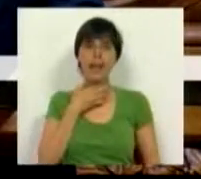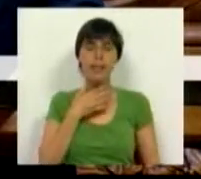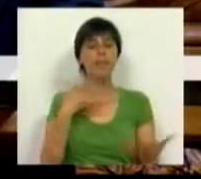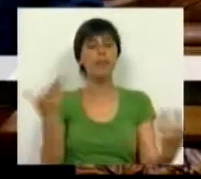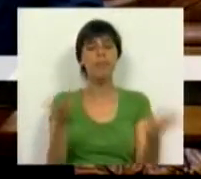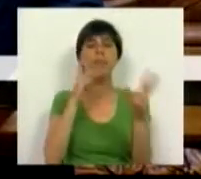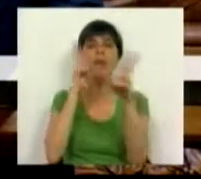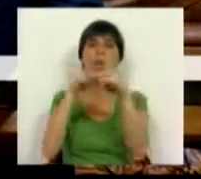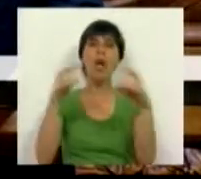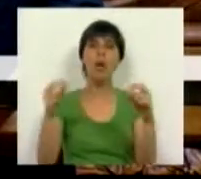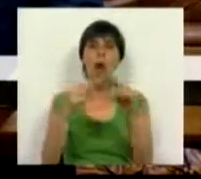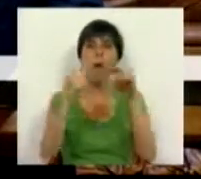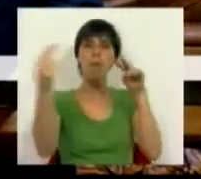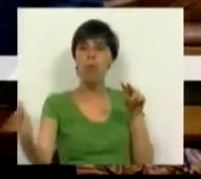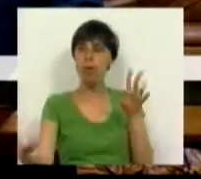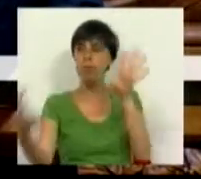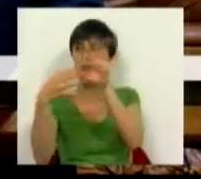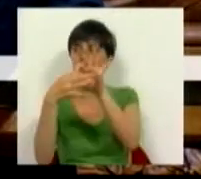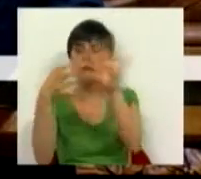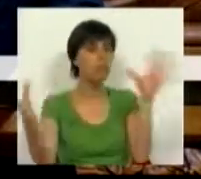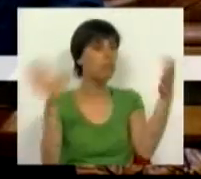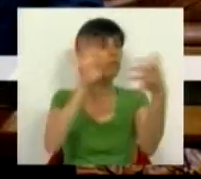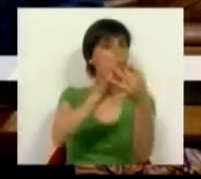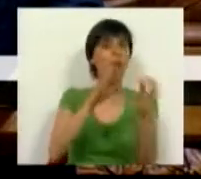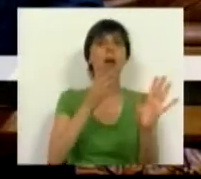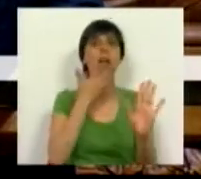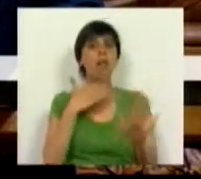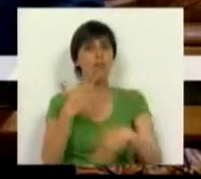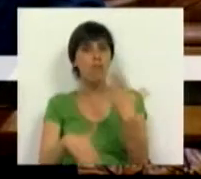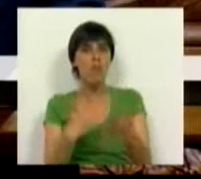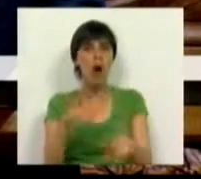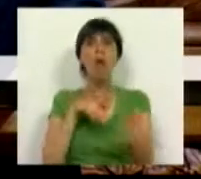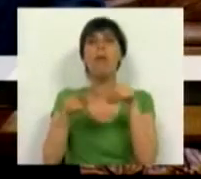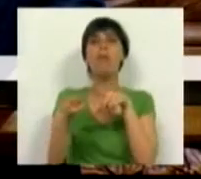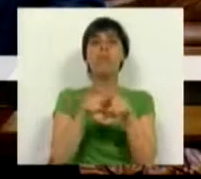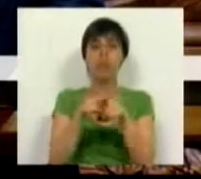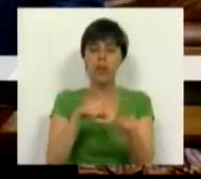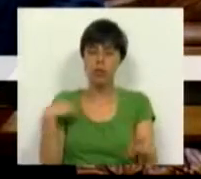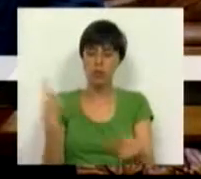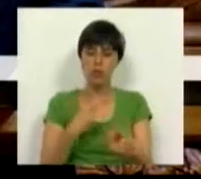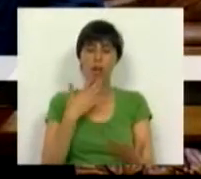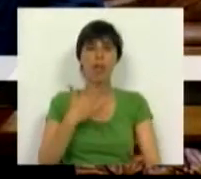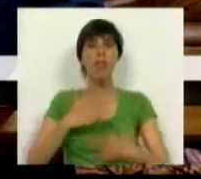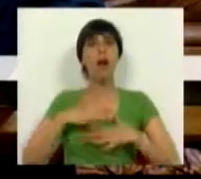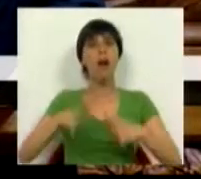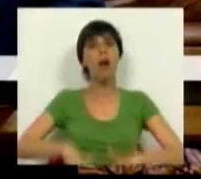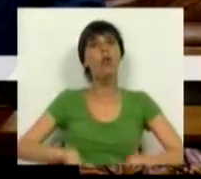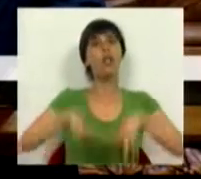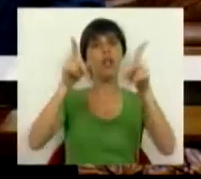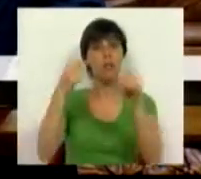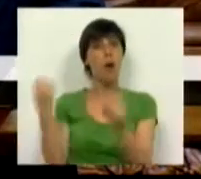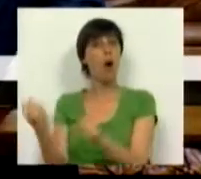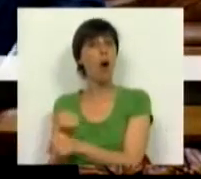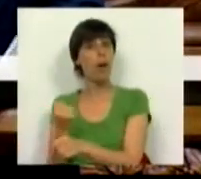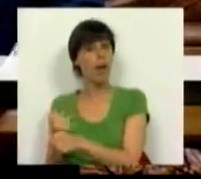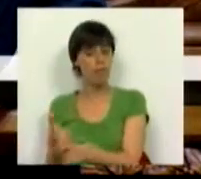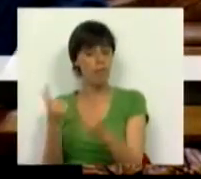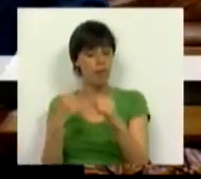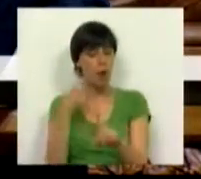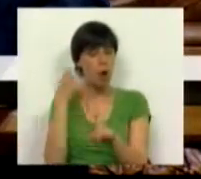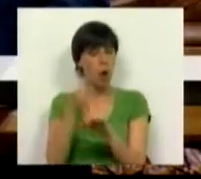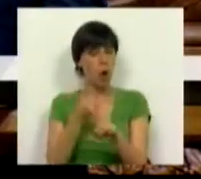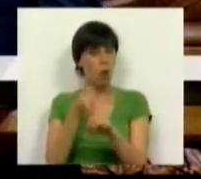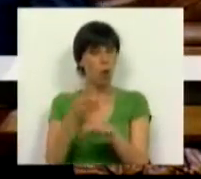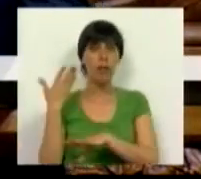para encontrar pontos de convergência que viabilizem políticas que nos conduzam ao crescimento, ao emprego e ao